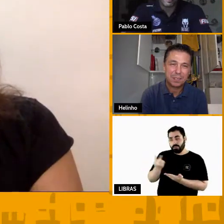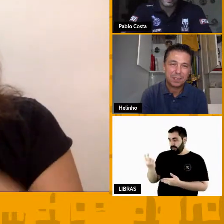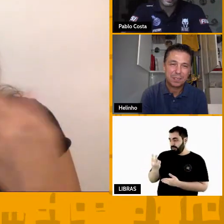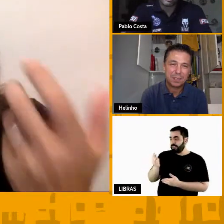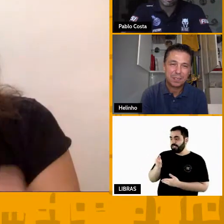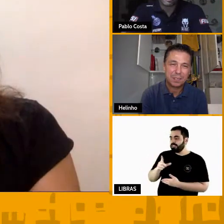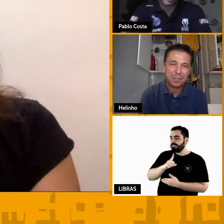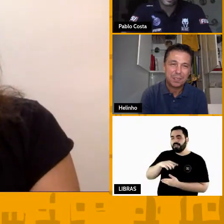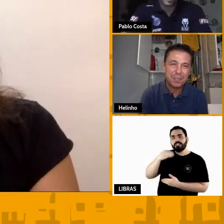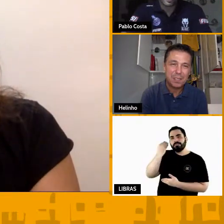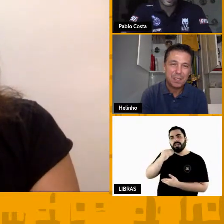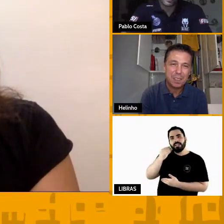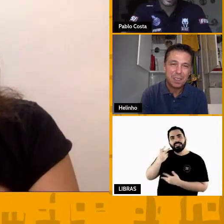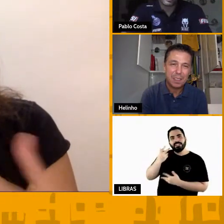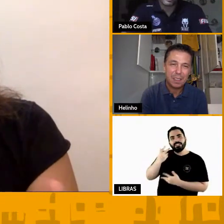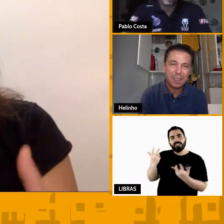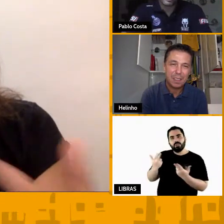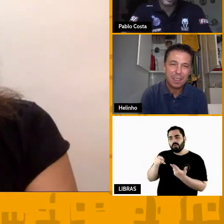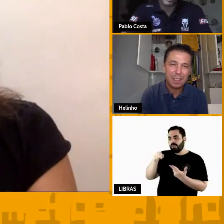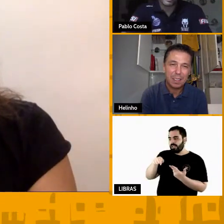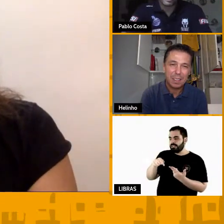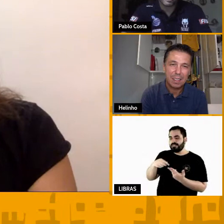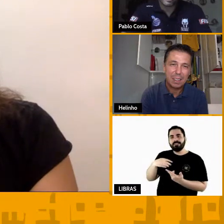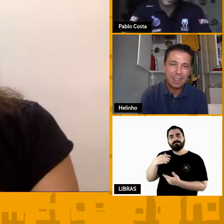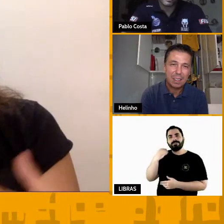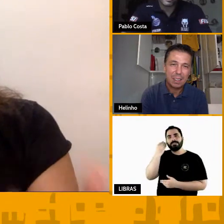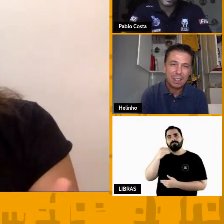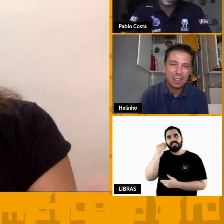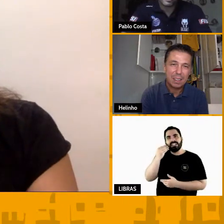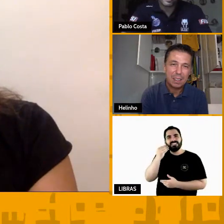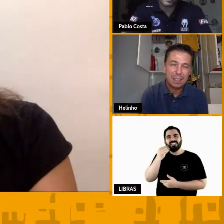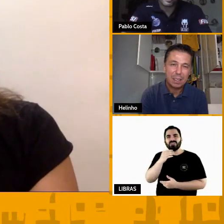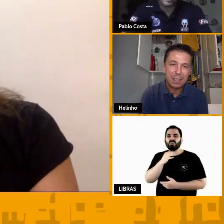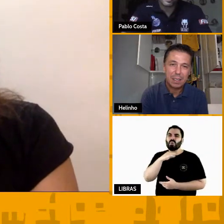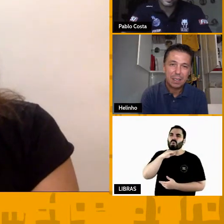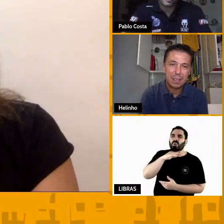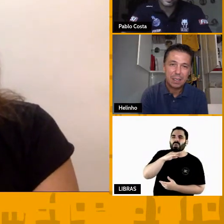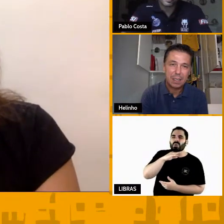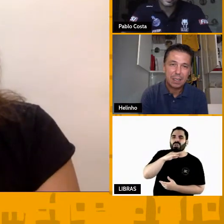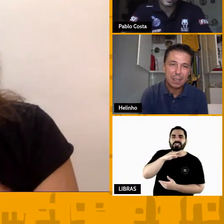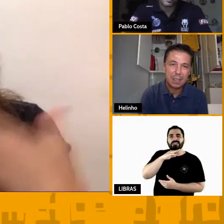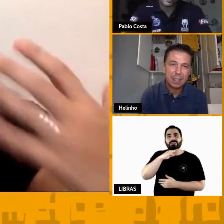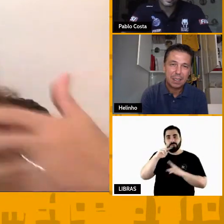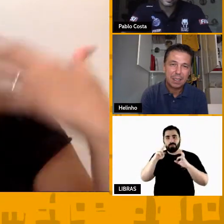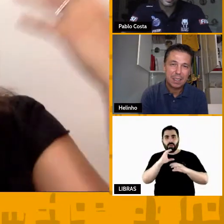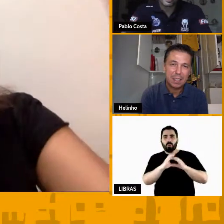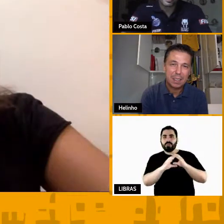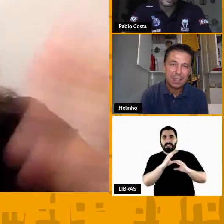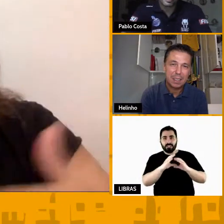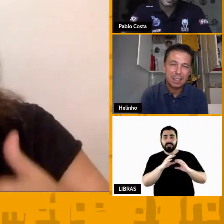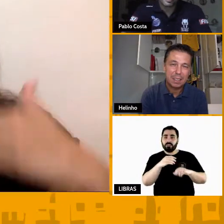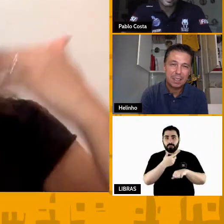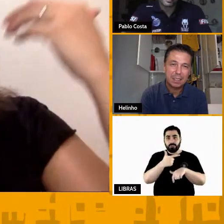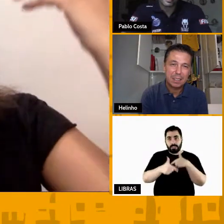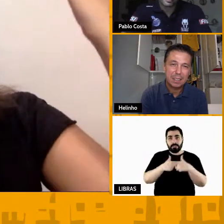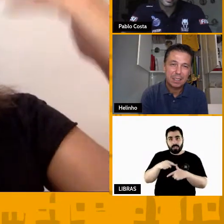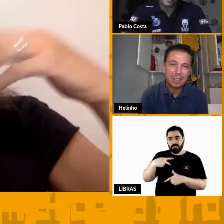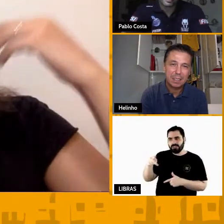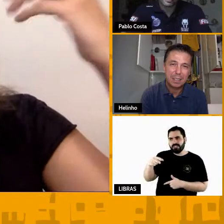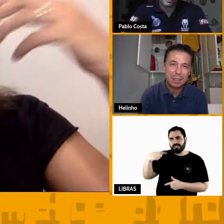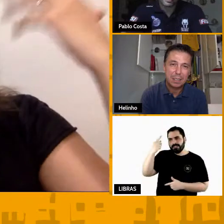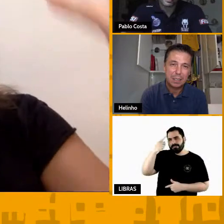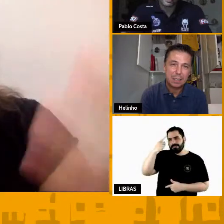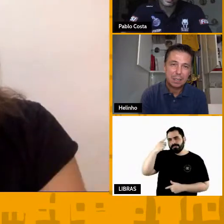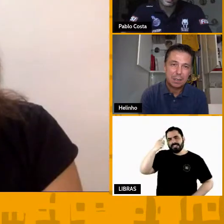também, experiências frustrantes em relação à comunicação no exercício da profissão de vocês e que fizeram vocês repensar